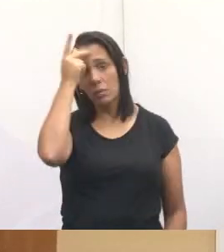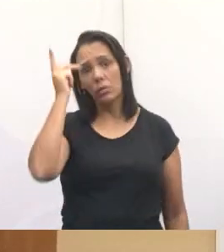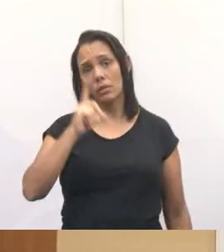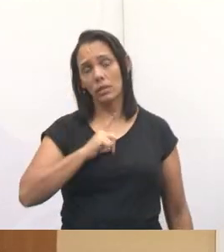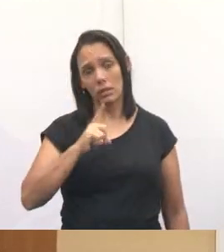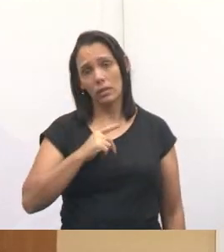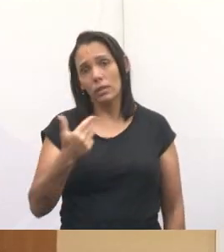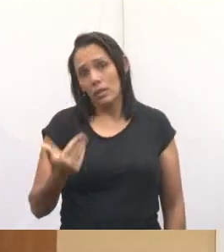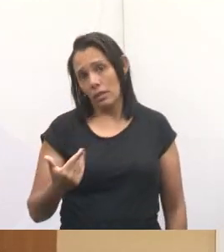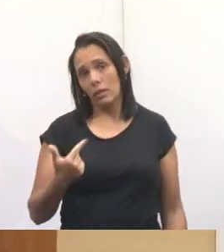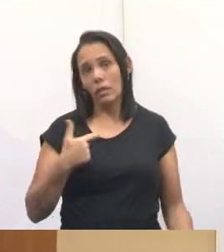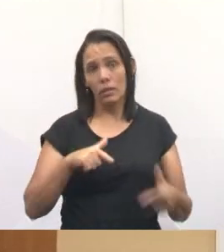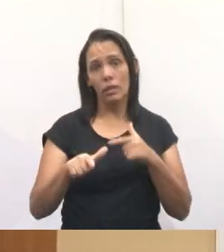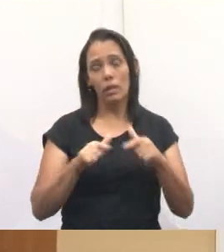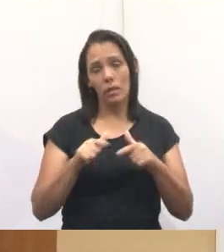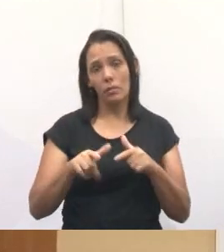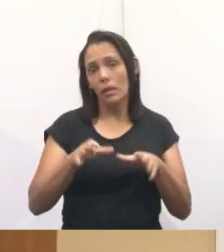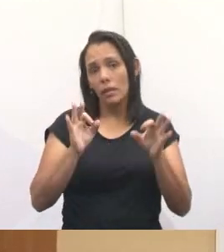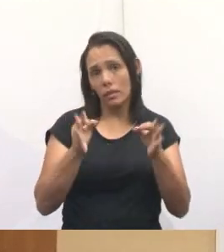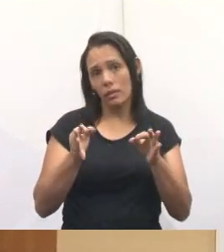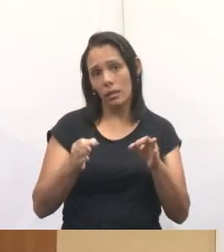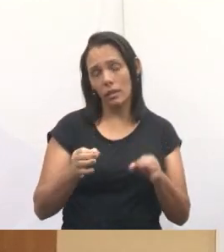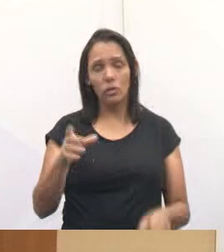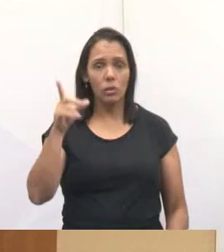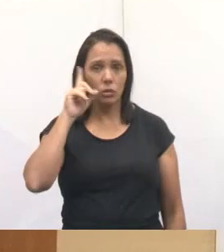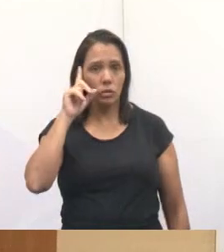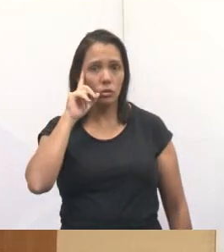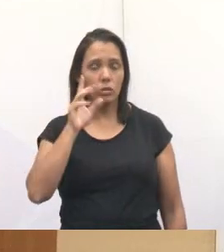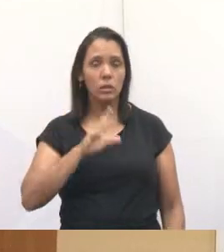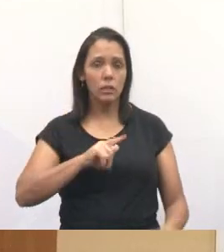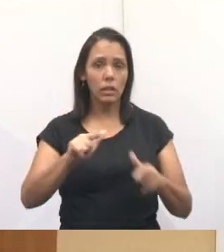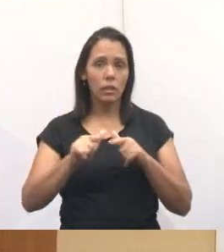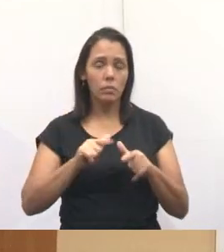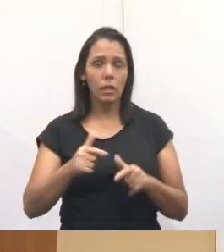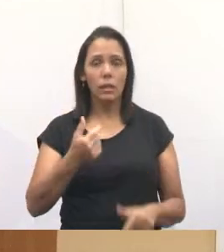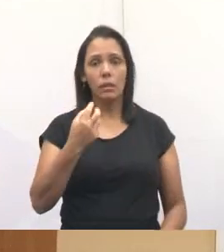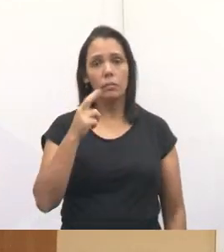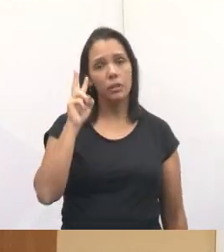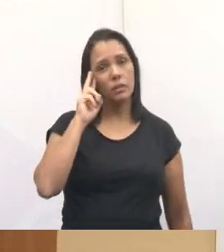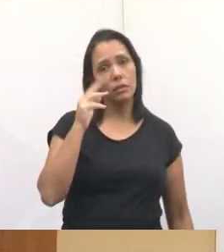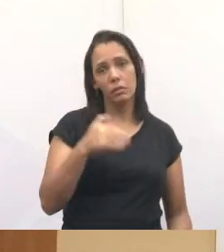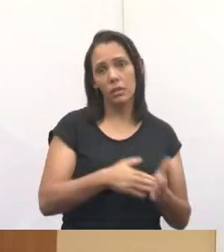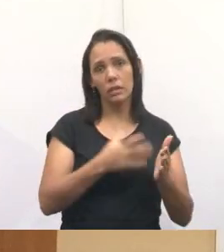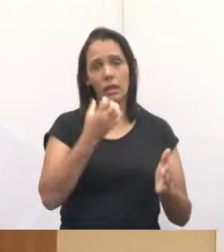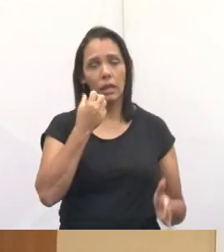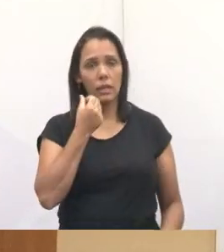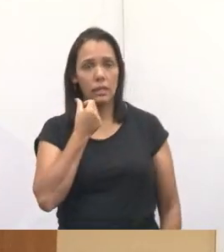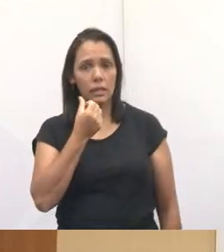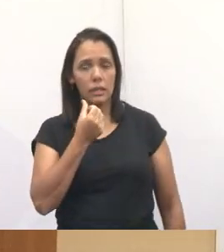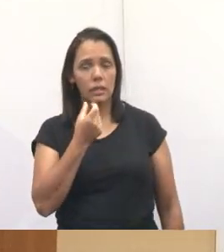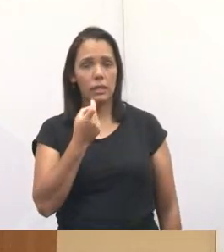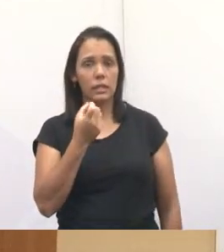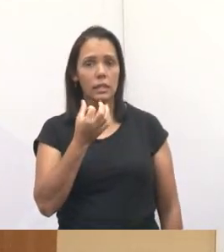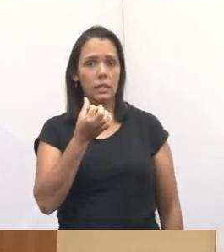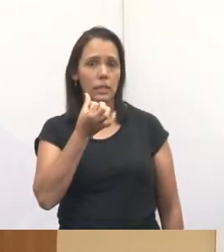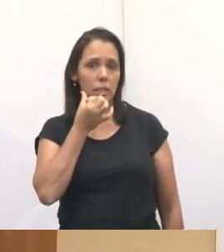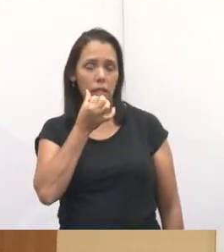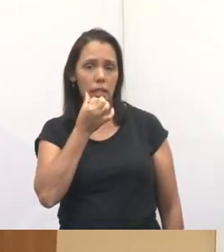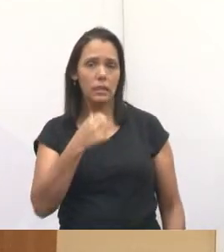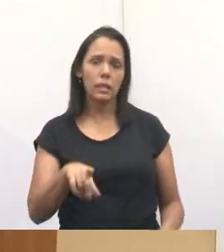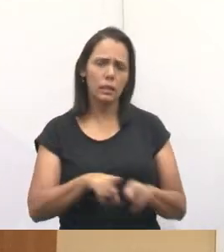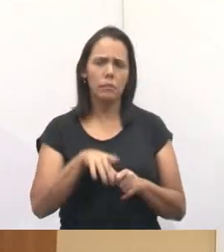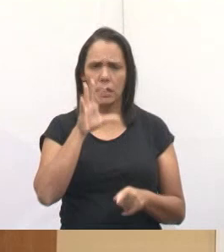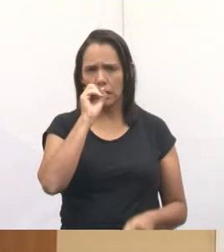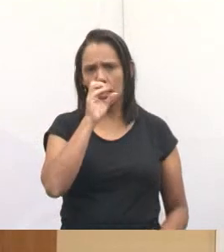então eu tenho que ter um salário, certo? Eu estou todos os dias aqui, tá? De segunda a sexta. Fora o final de semana que a gente faz o trabalho da proteção animal